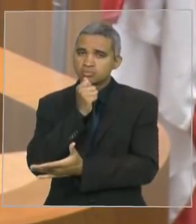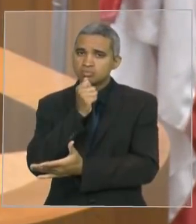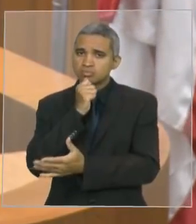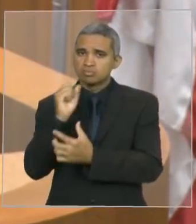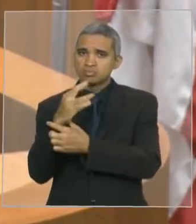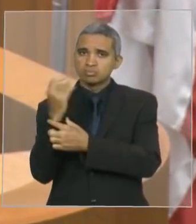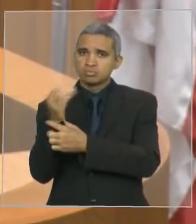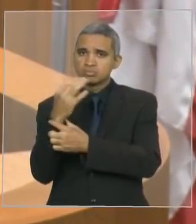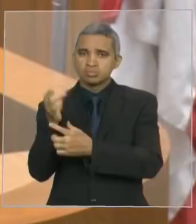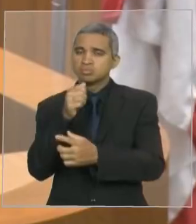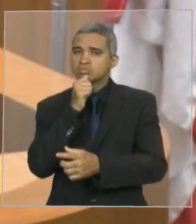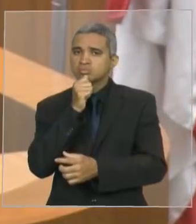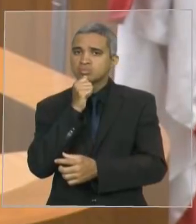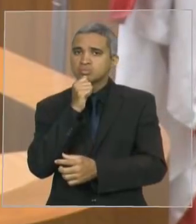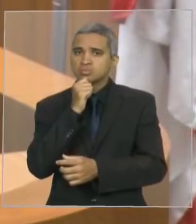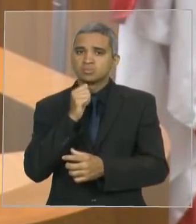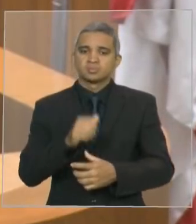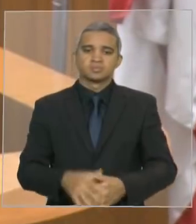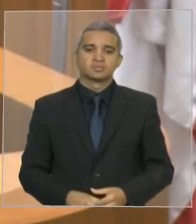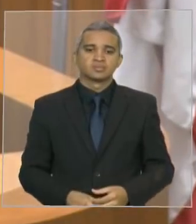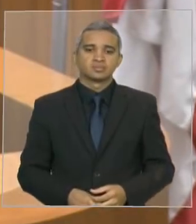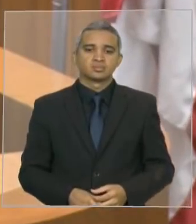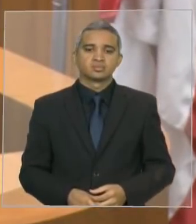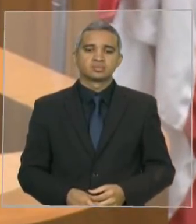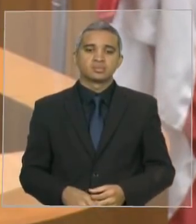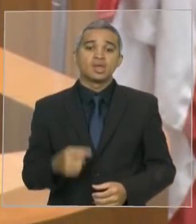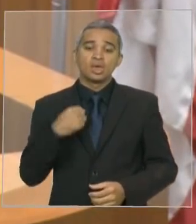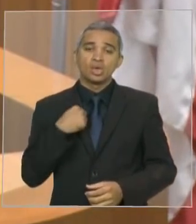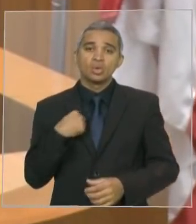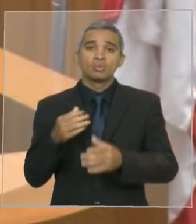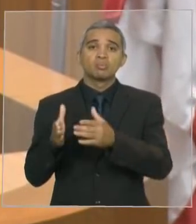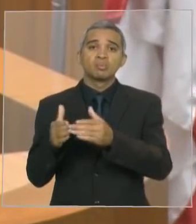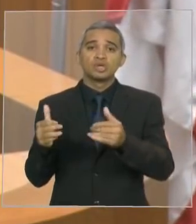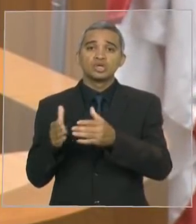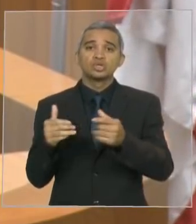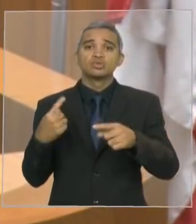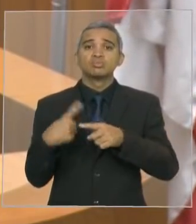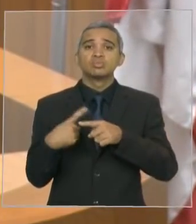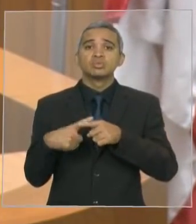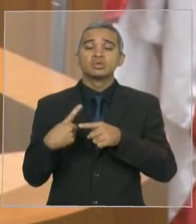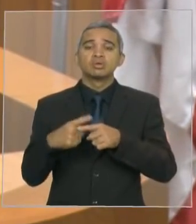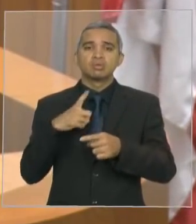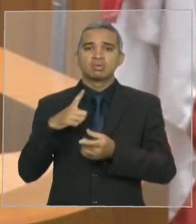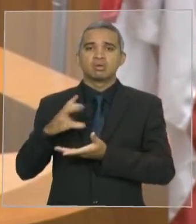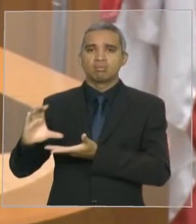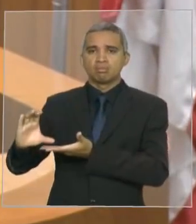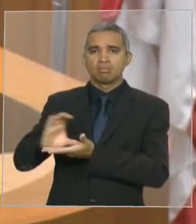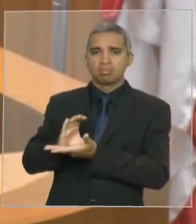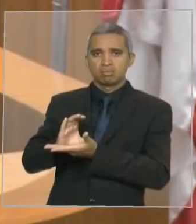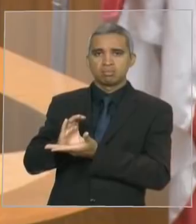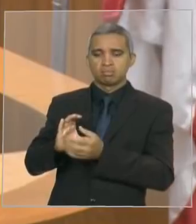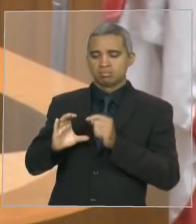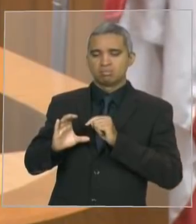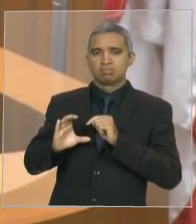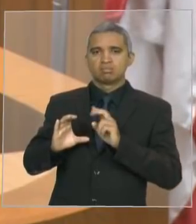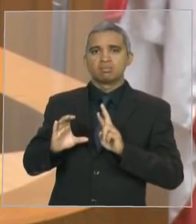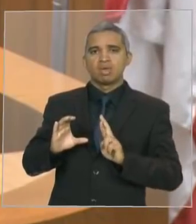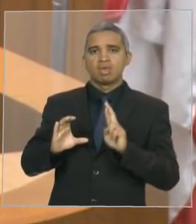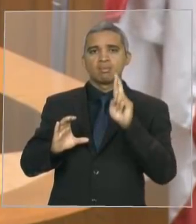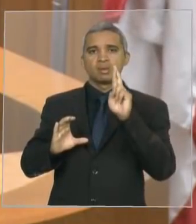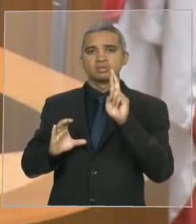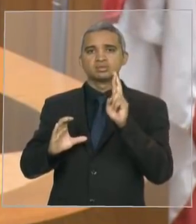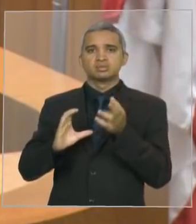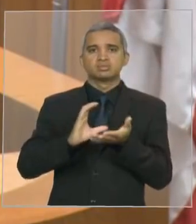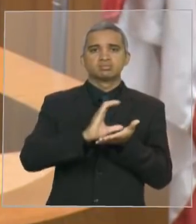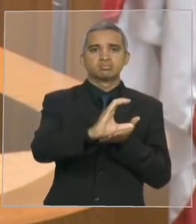porque tudo isso foi compensado do valor que me foi dado, representativo de emendas